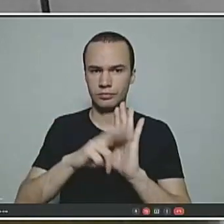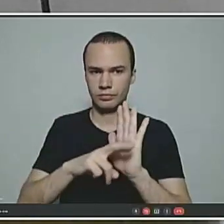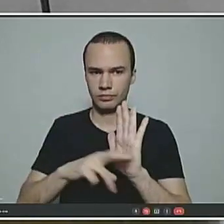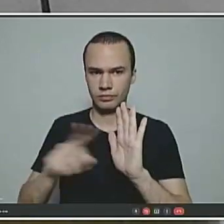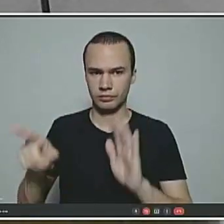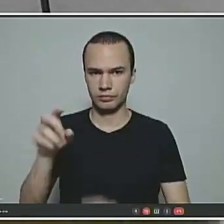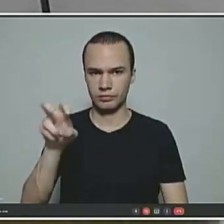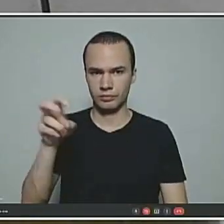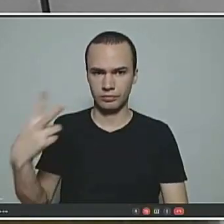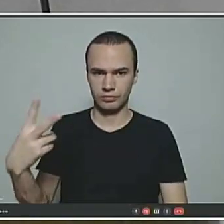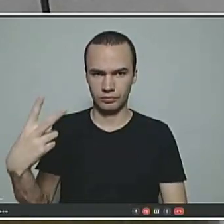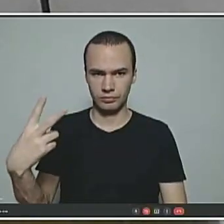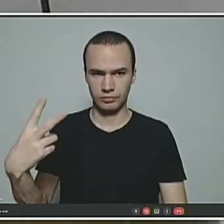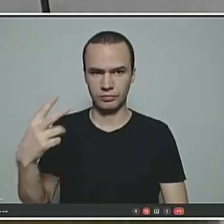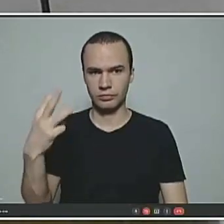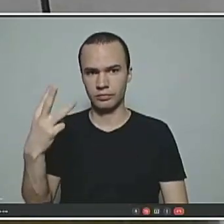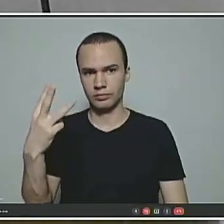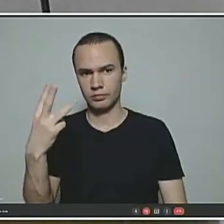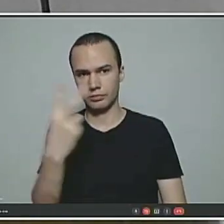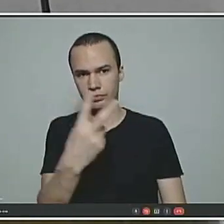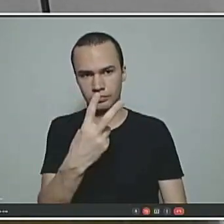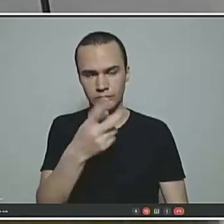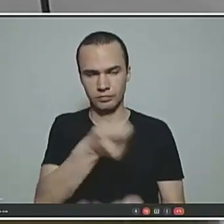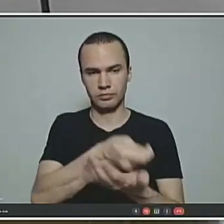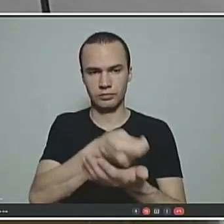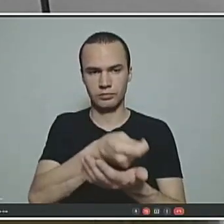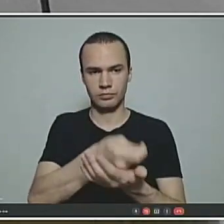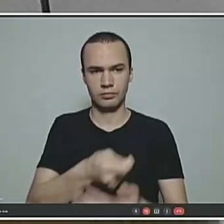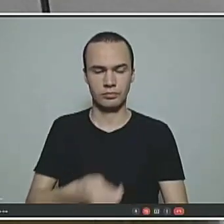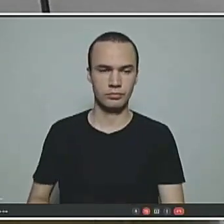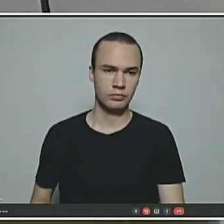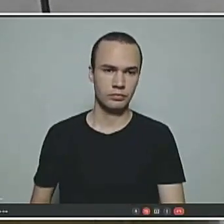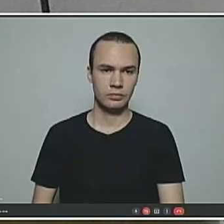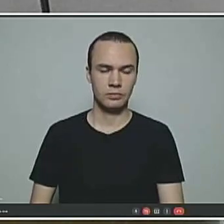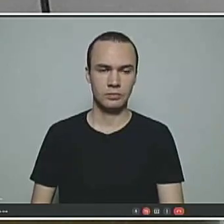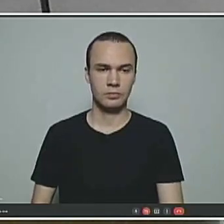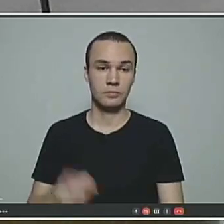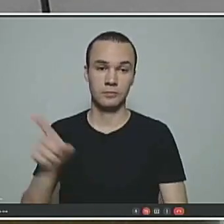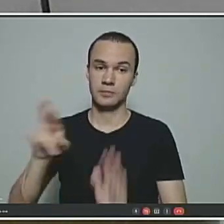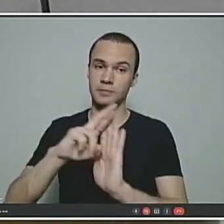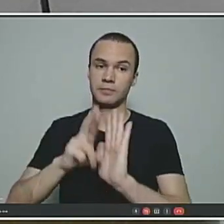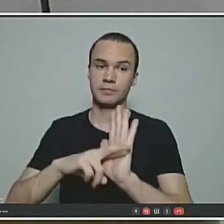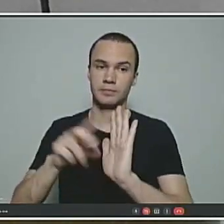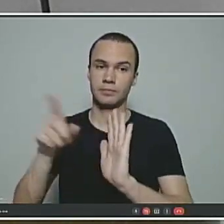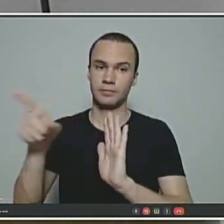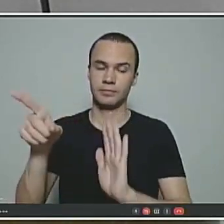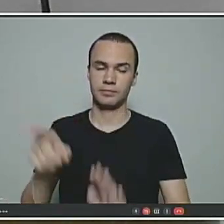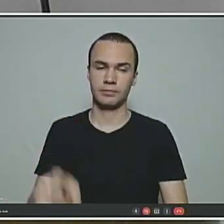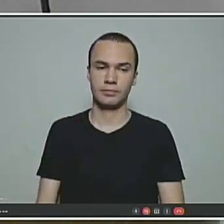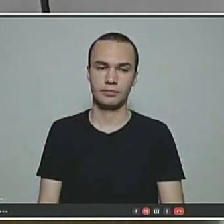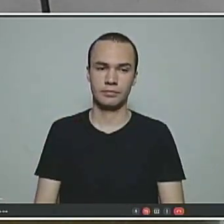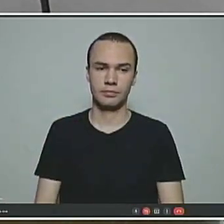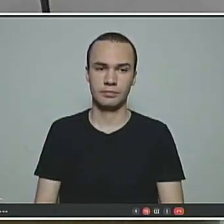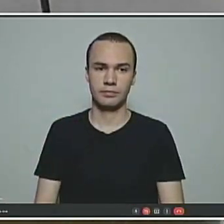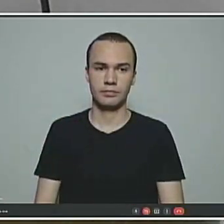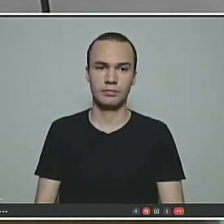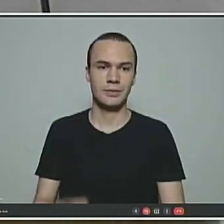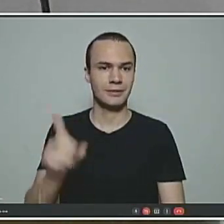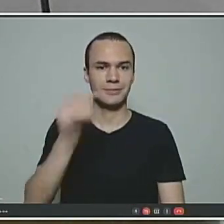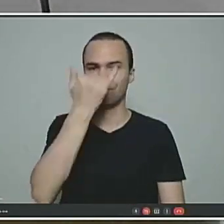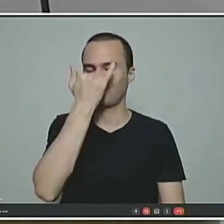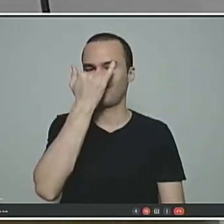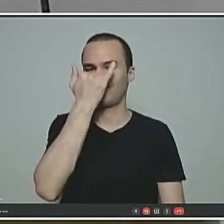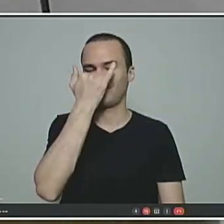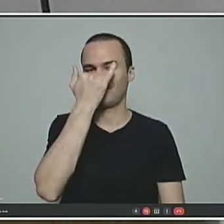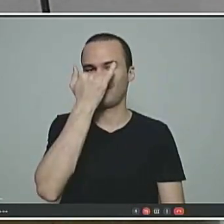52 anos de idade e 32 de contribuição para fechar 84. Essa regra dos pontos, ela é muito prejudicial,